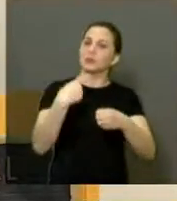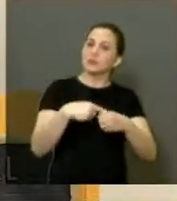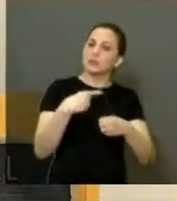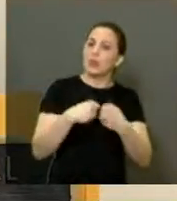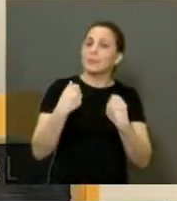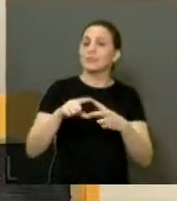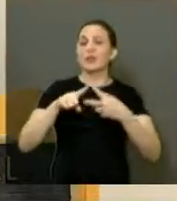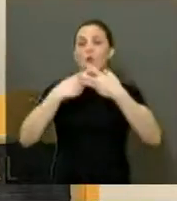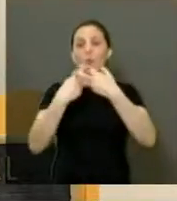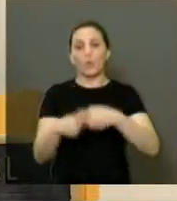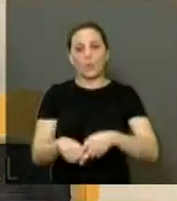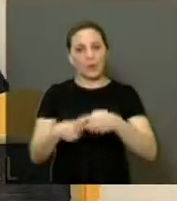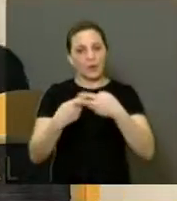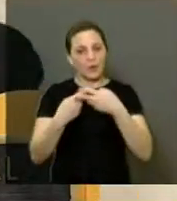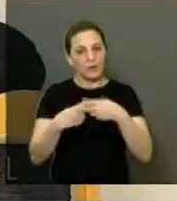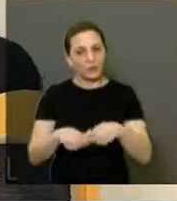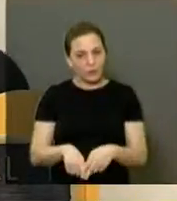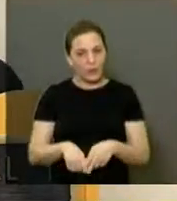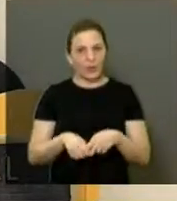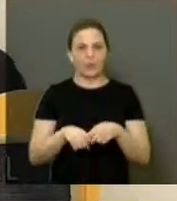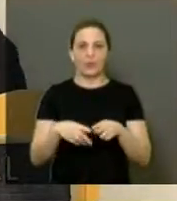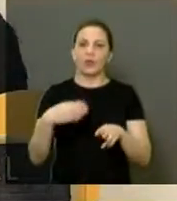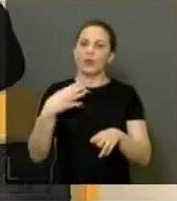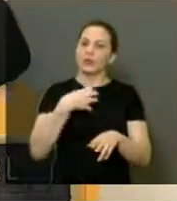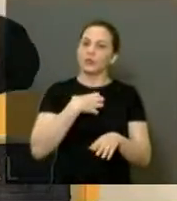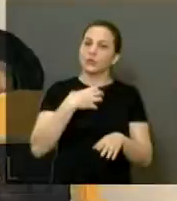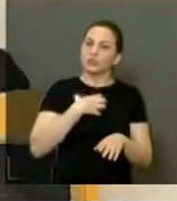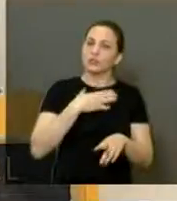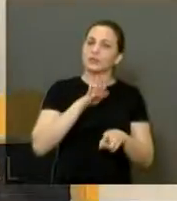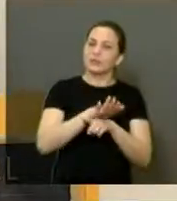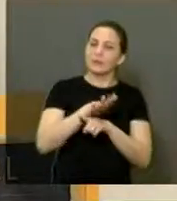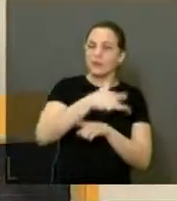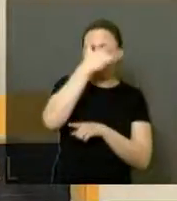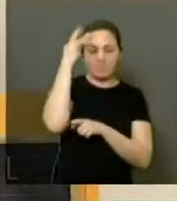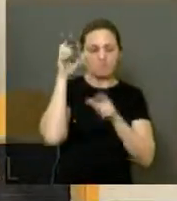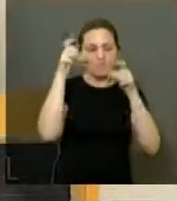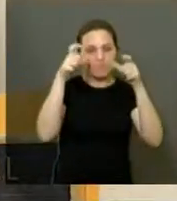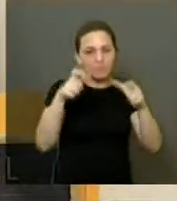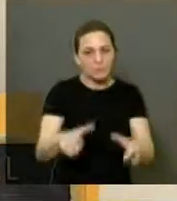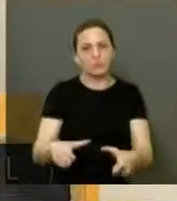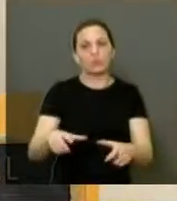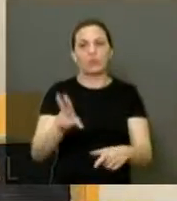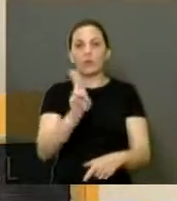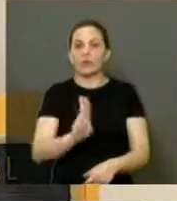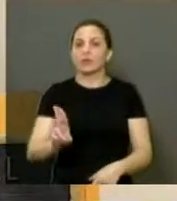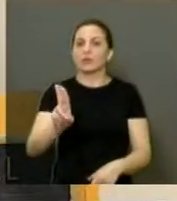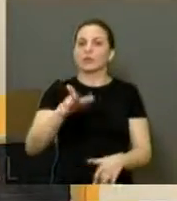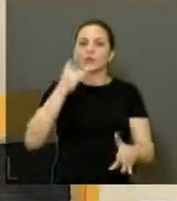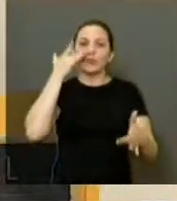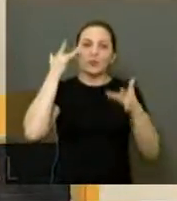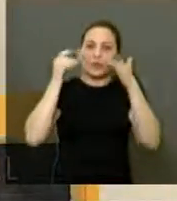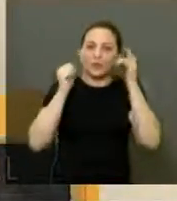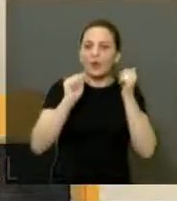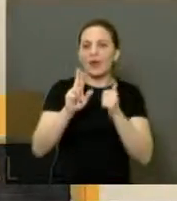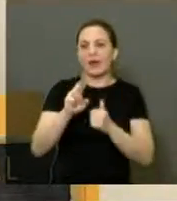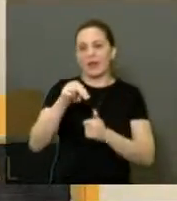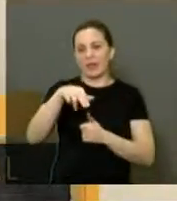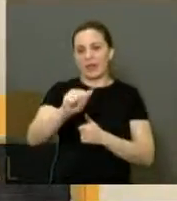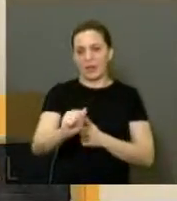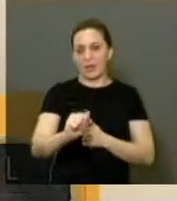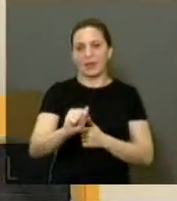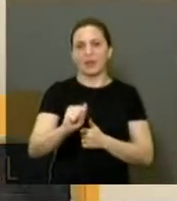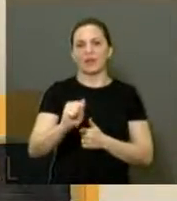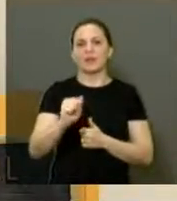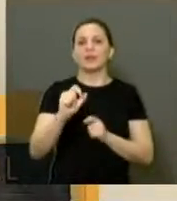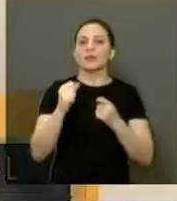de uma reforma. É uma maneira de estar beneficiando aquele pessoal que usa aquele teatro de arena, que está